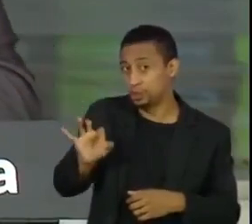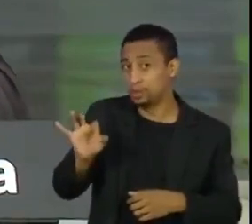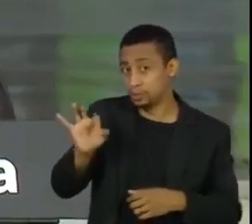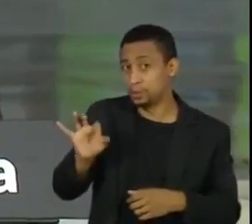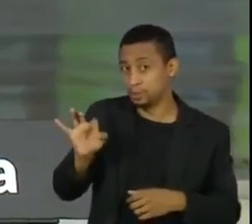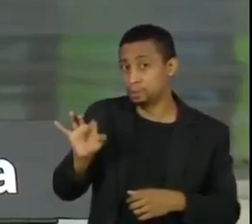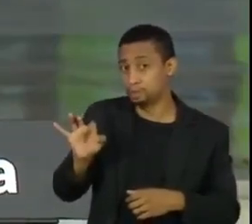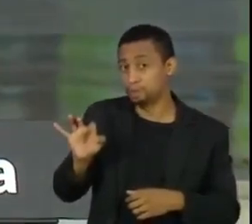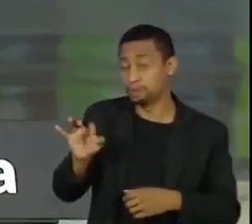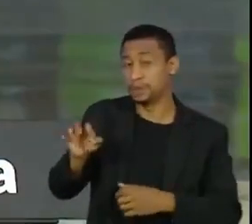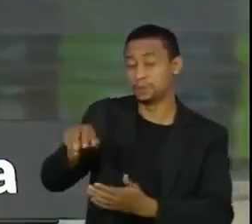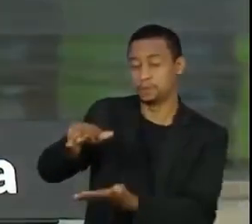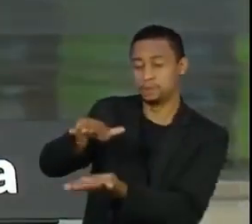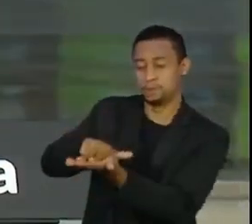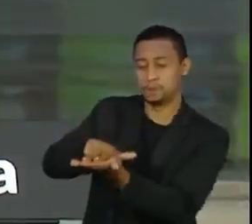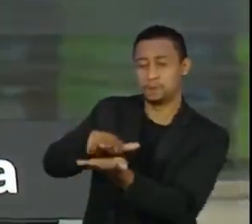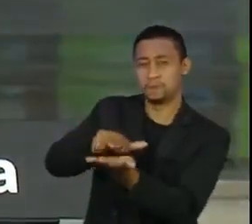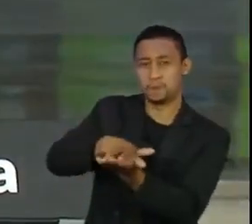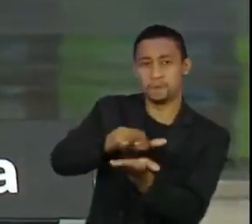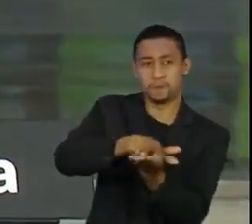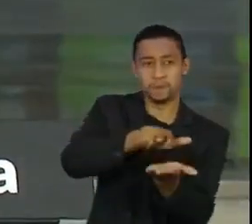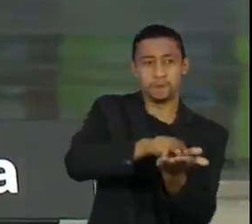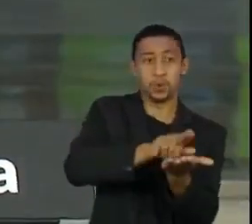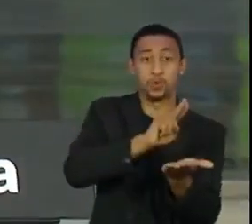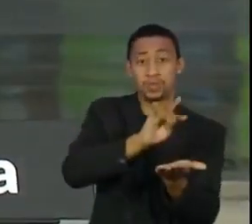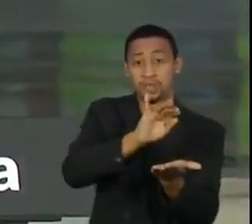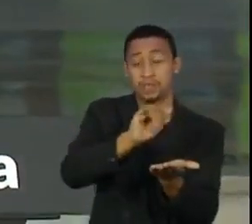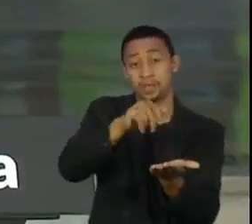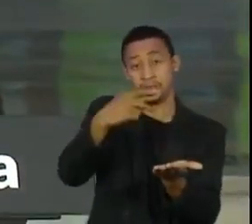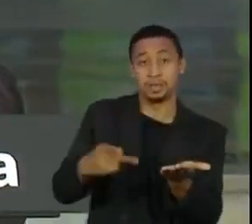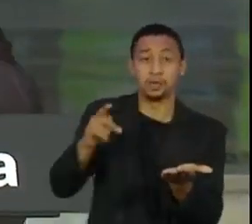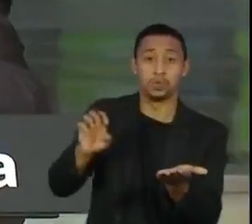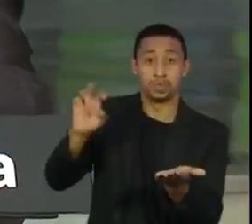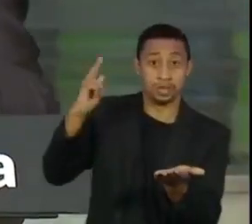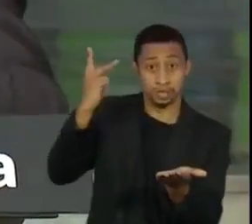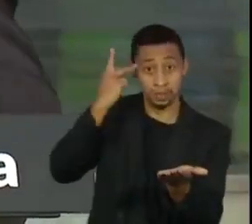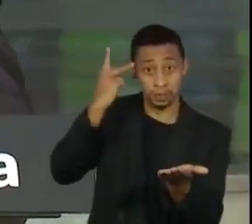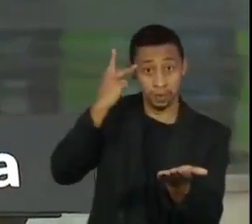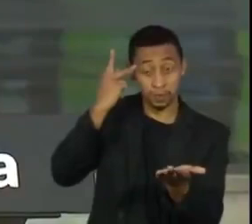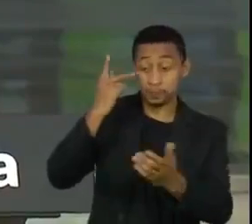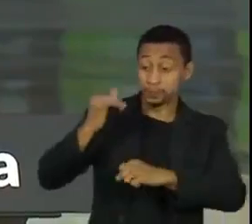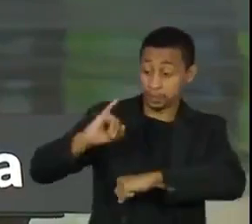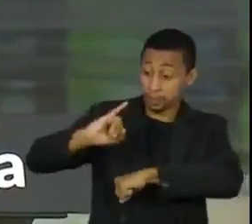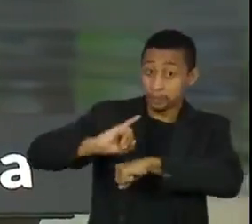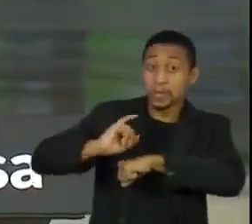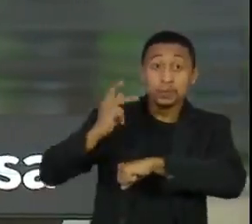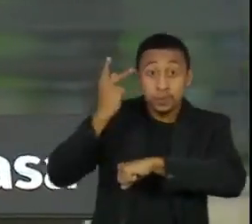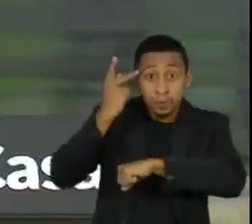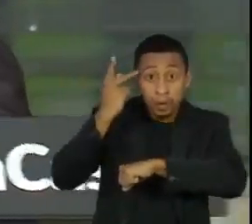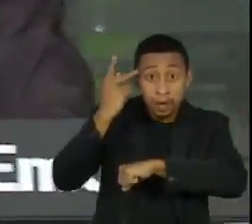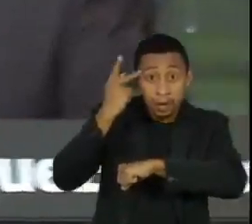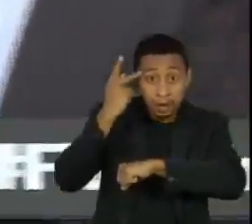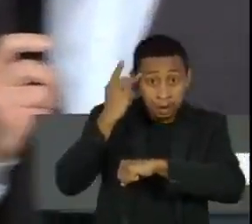taxa de ocupação no nosso Estado e a Grande São Paulo tem